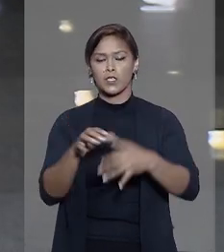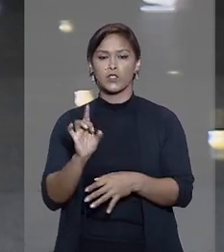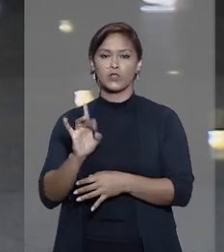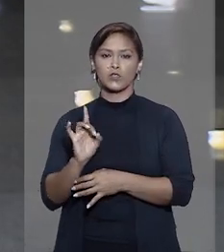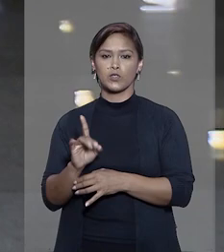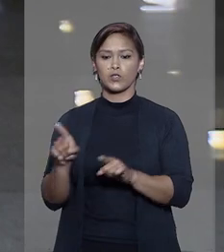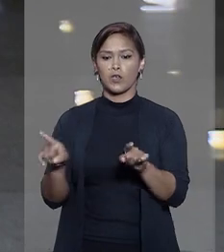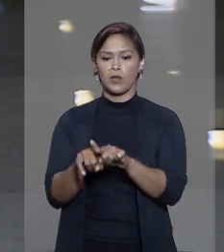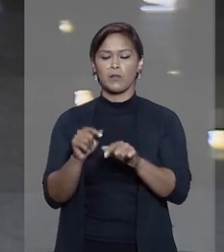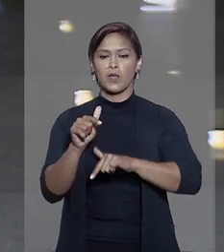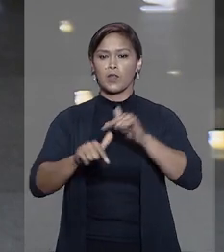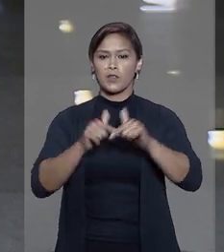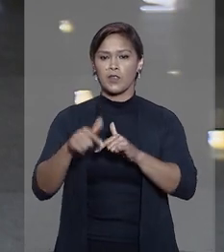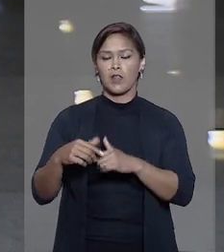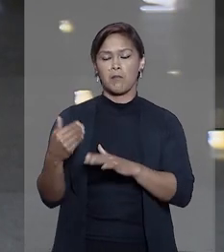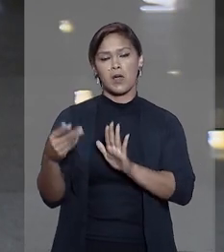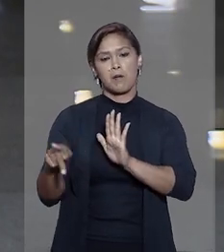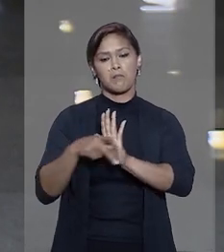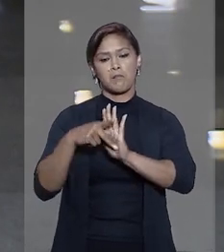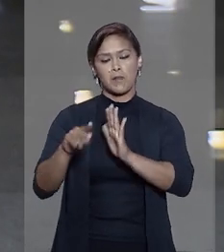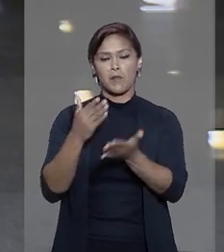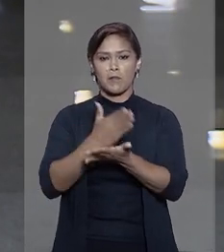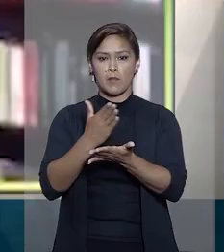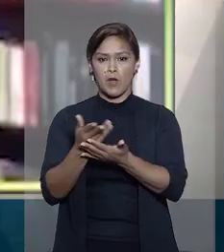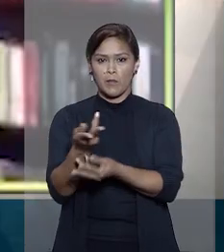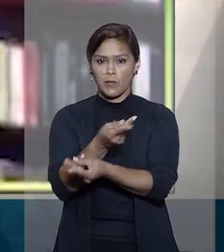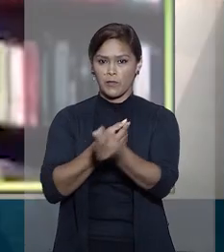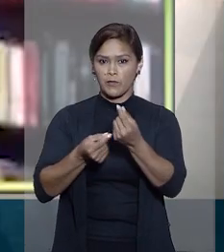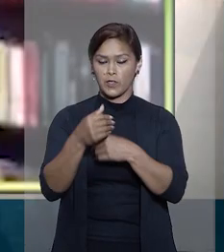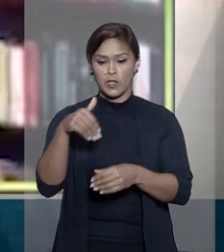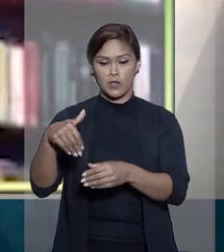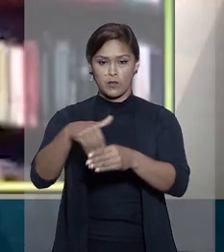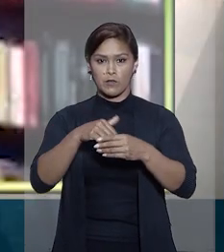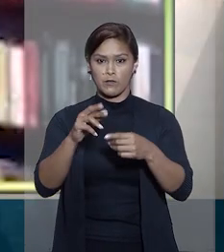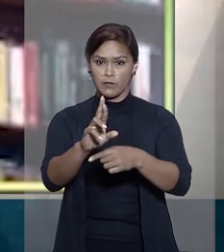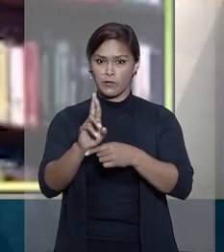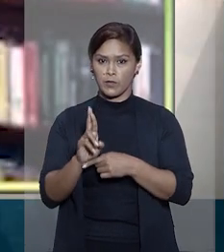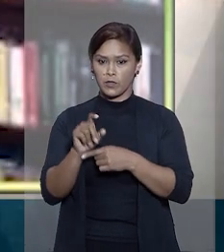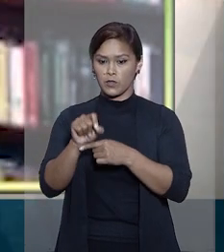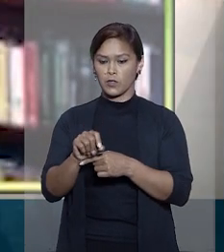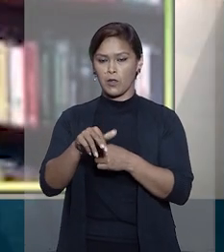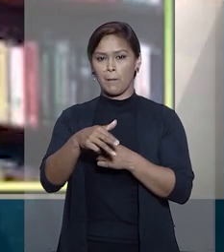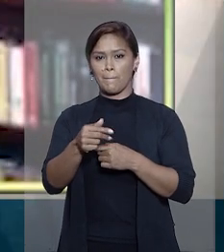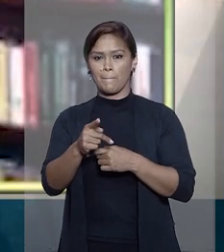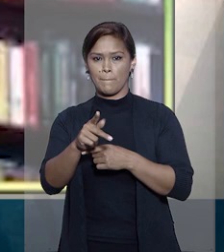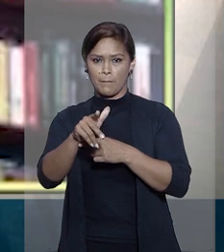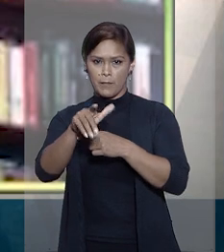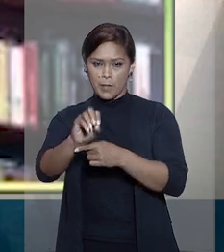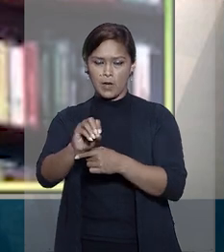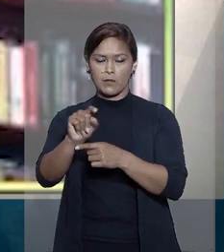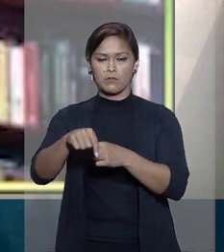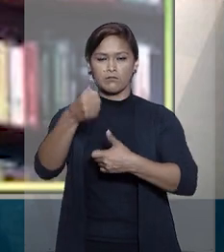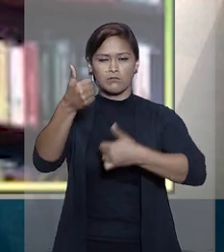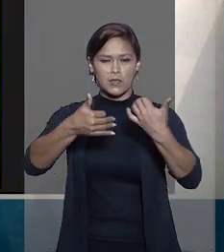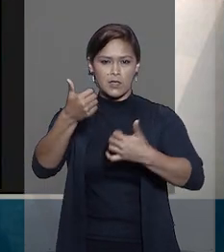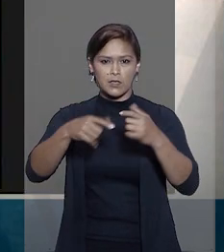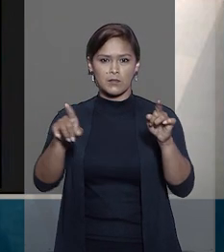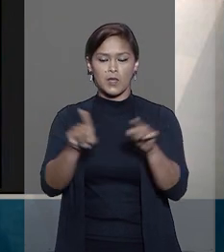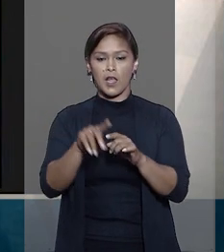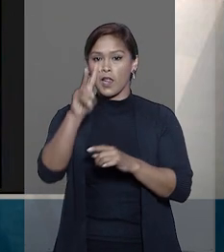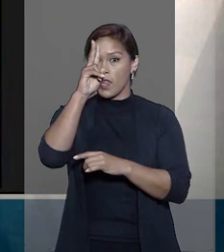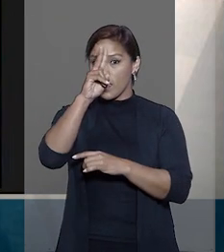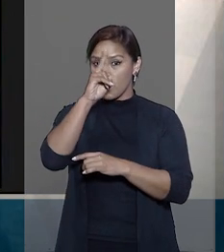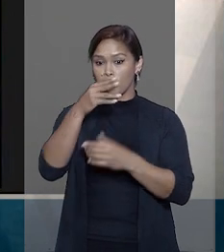somente pelos serviços financeiros prestados. No voto, o relator do recurso, o ministro Paulo de Tarso Sanseverino,